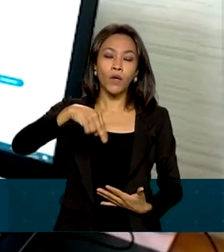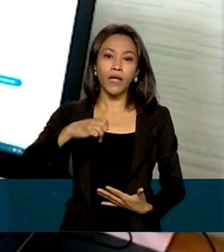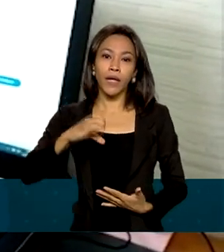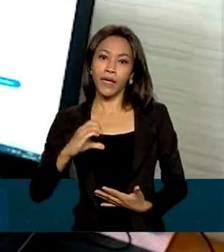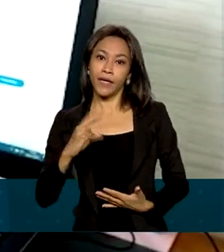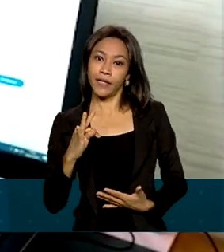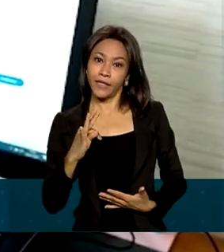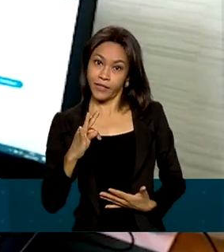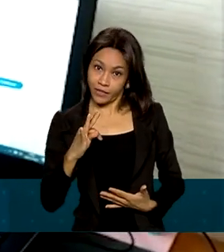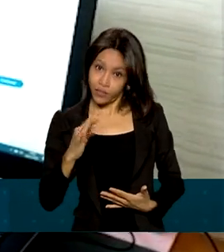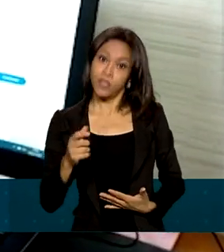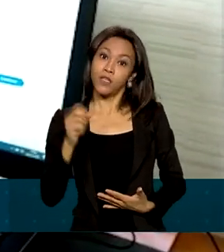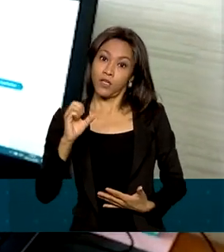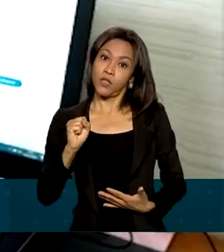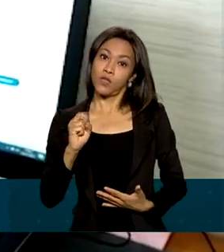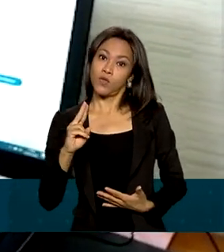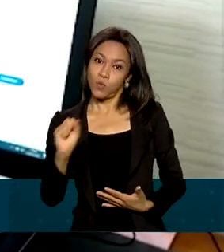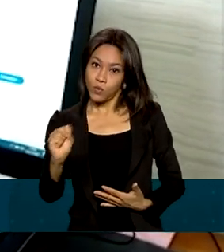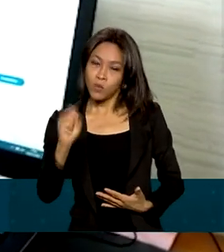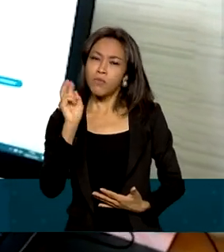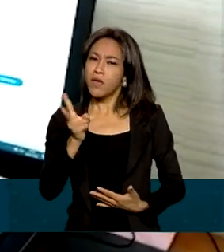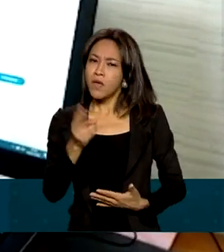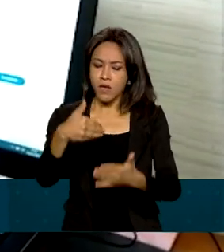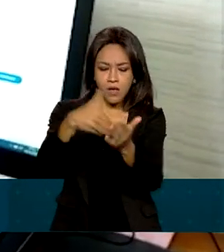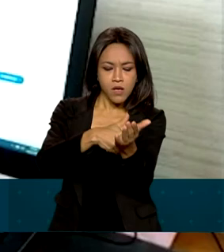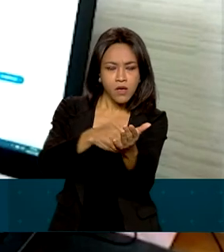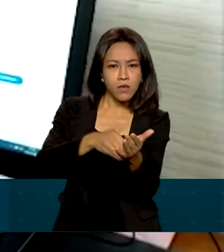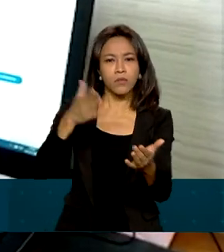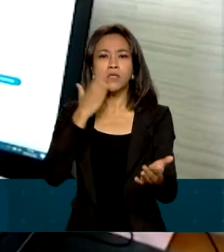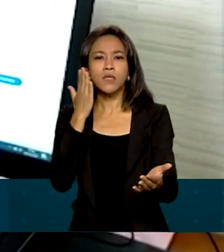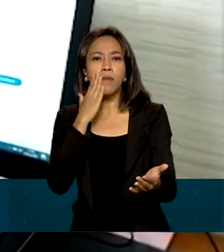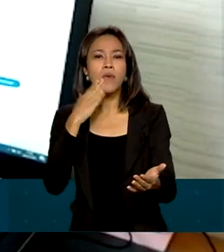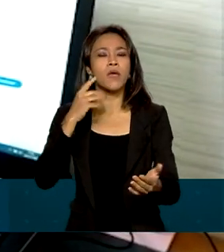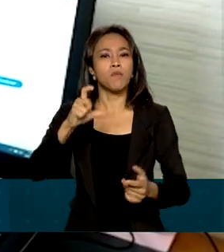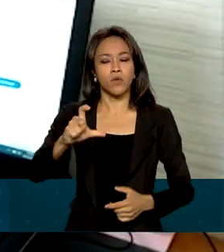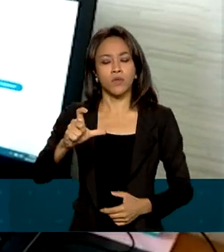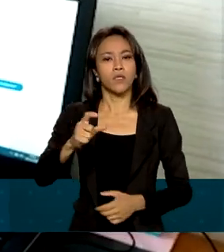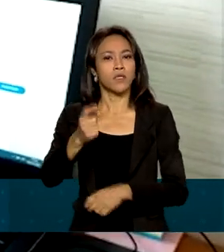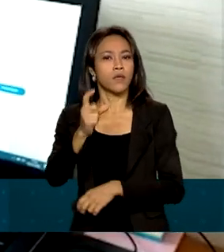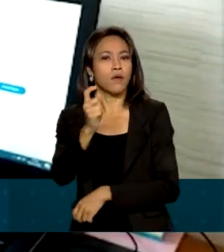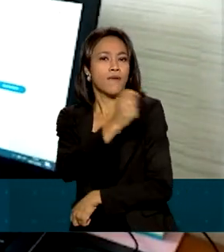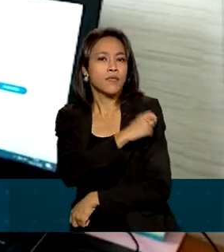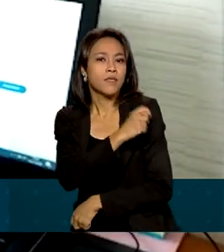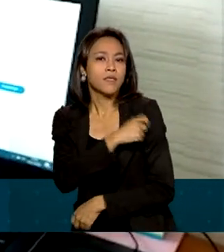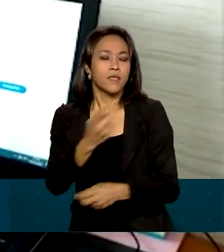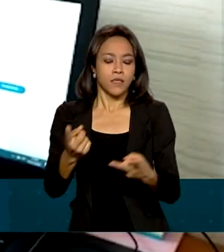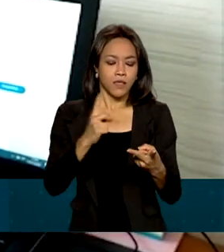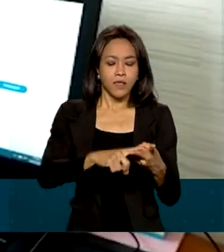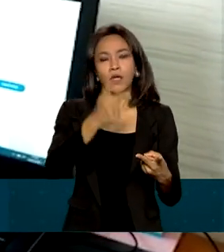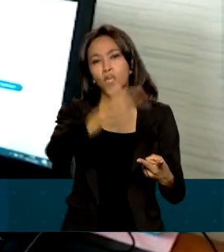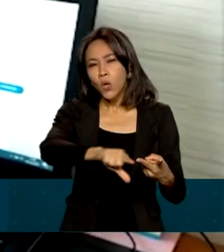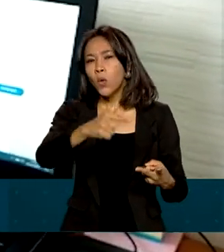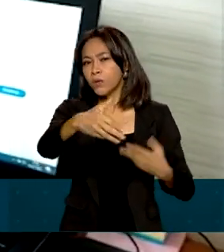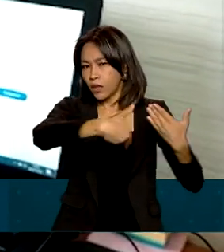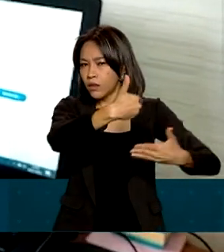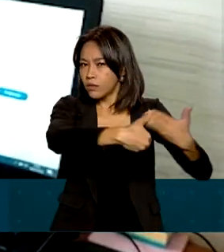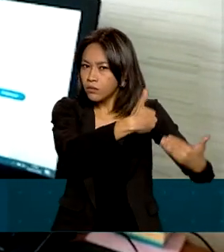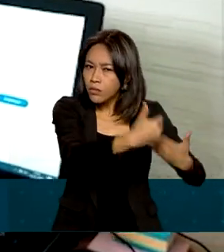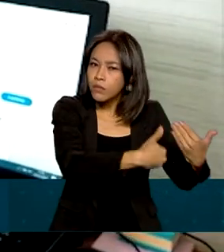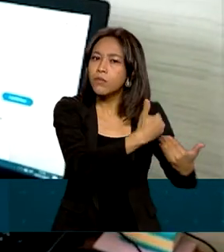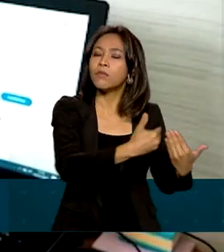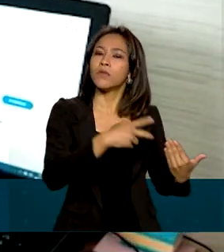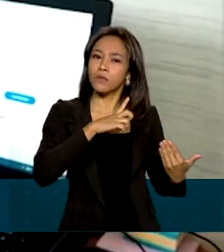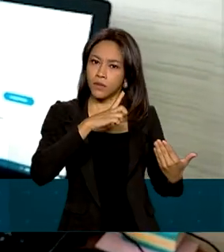a mesma senha, com o mesmo login. E lá eu consigo conferir os meus cartões de vacina e os atendimentos realizados e alguns outros